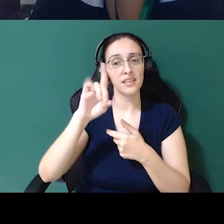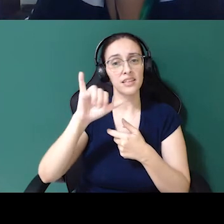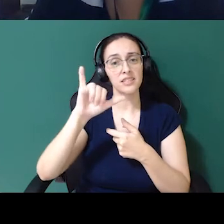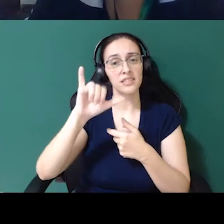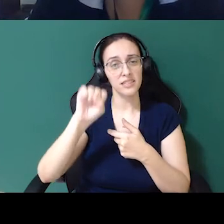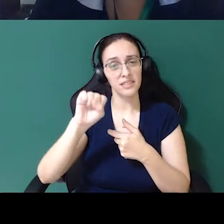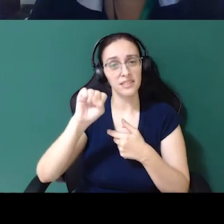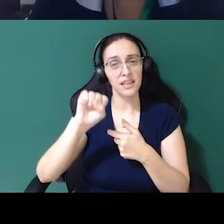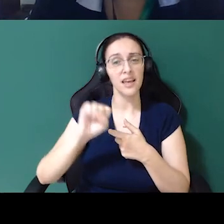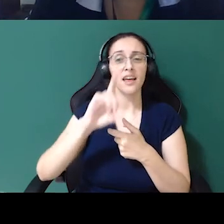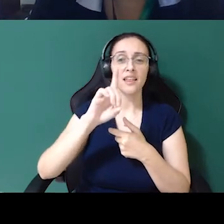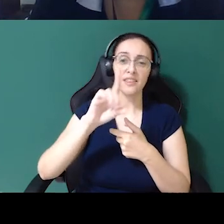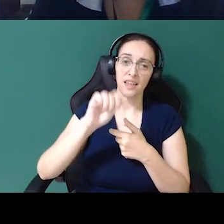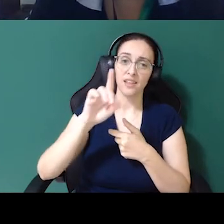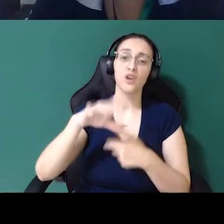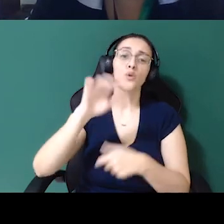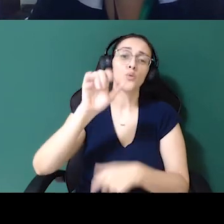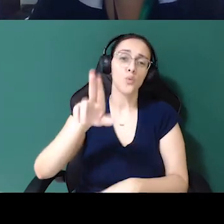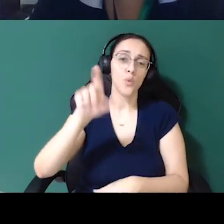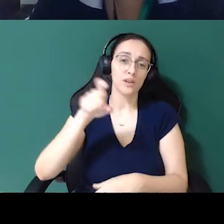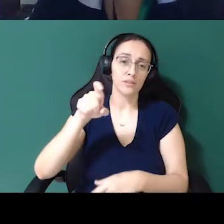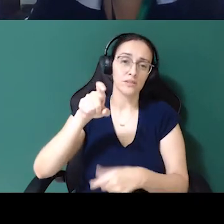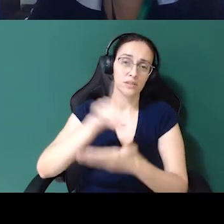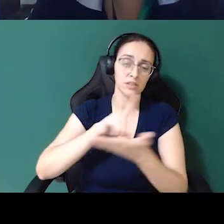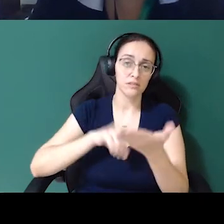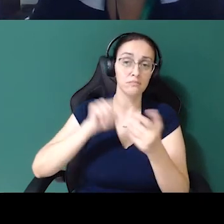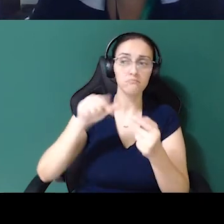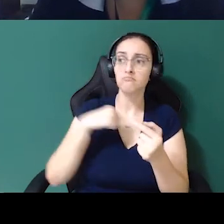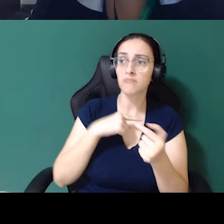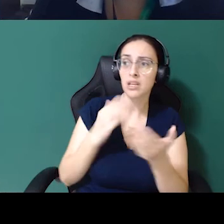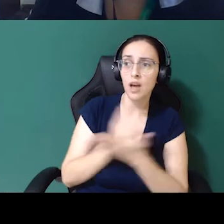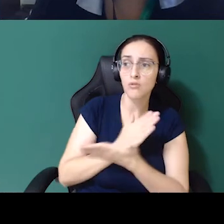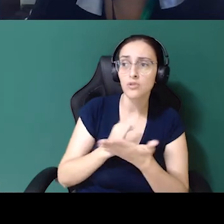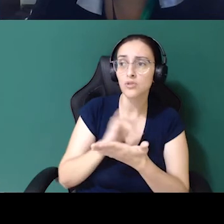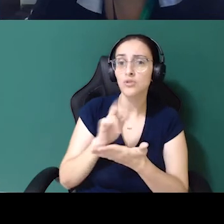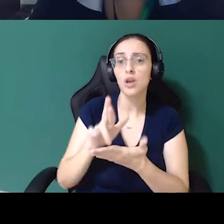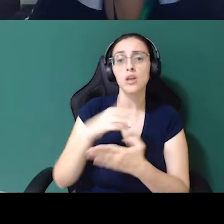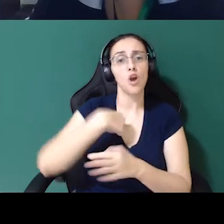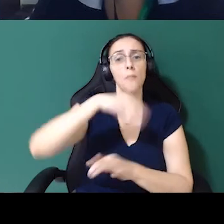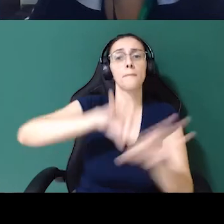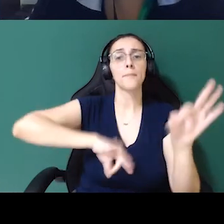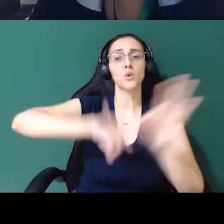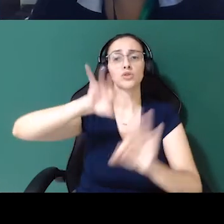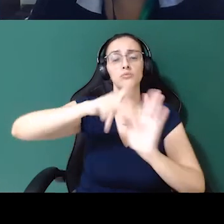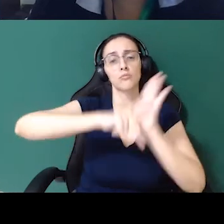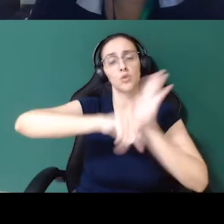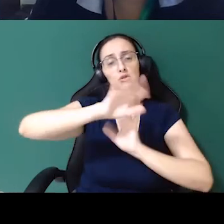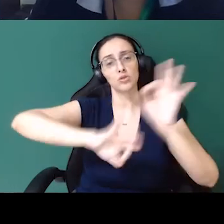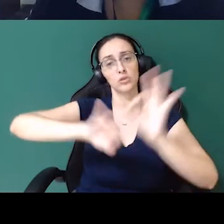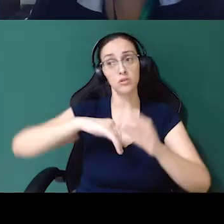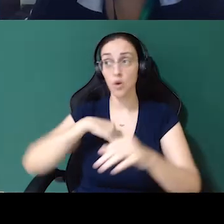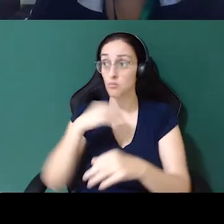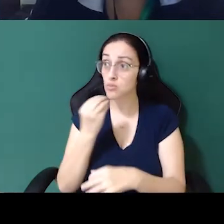profissionais júnior que estão ali dentro da comunidade, e você fala, olha, eu estou participando de um projeto, você quer uma